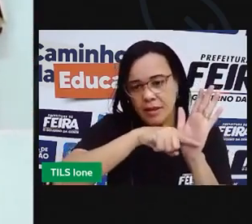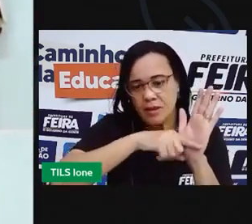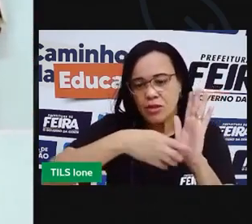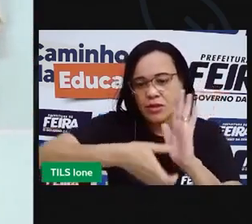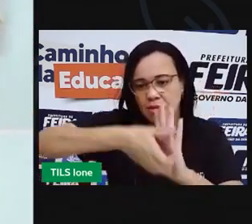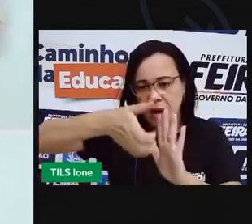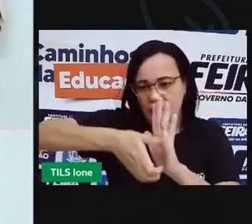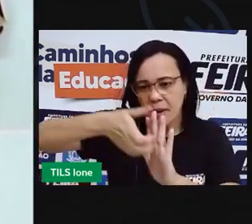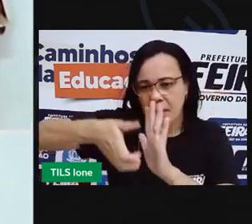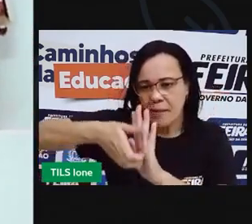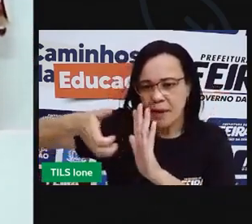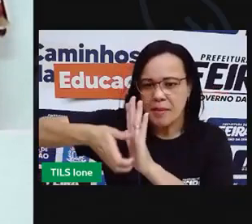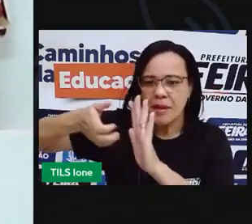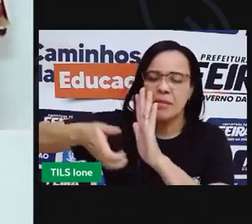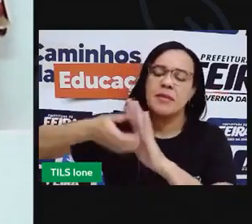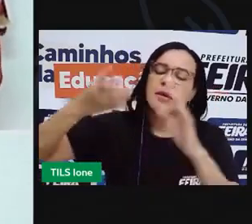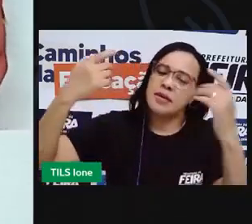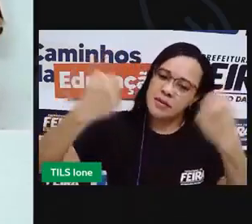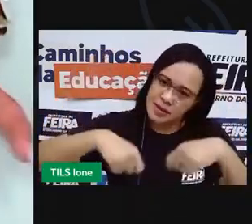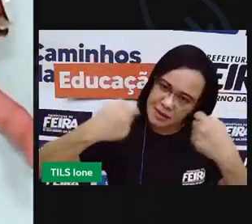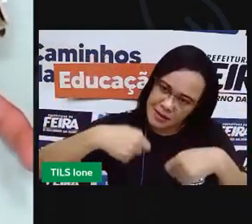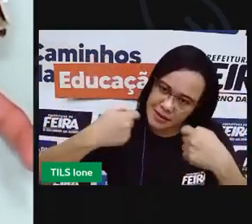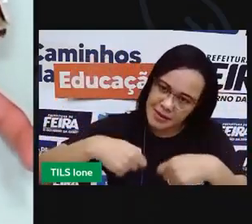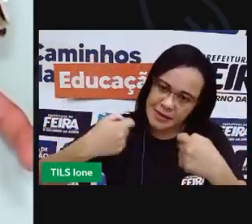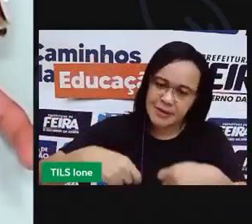retirar eu